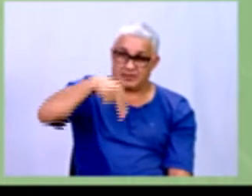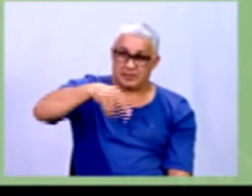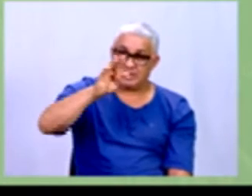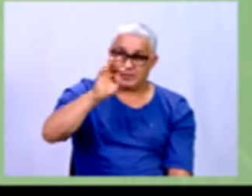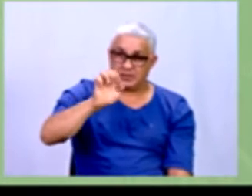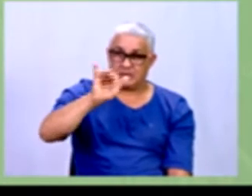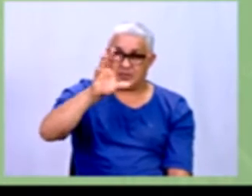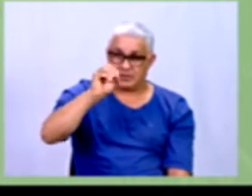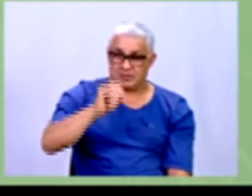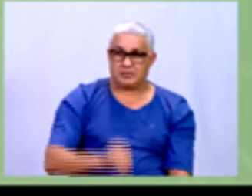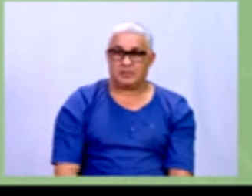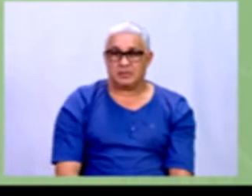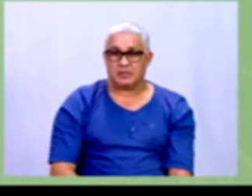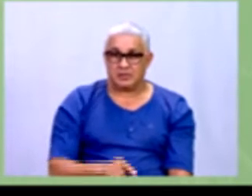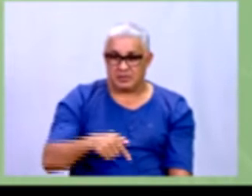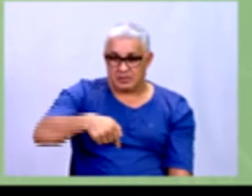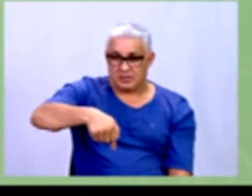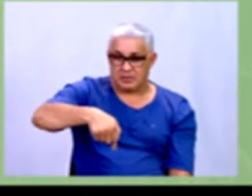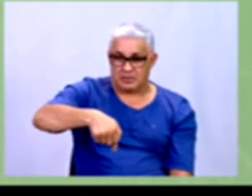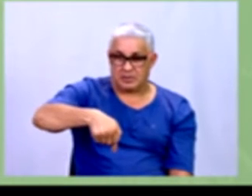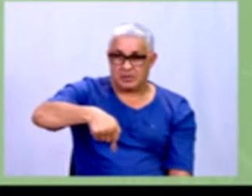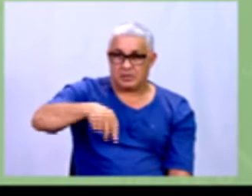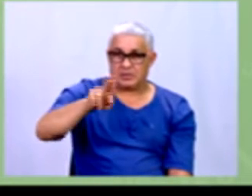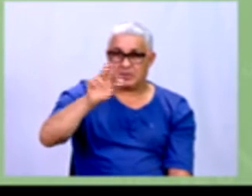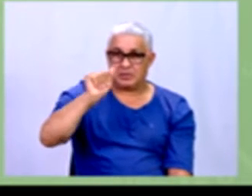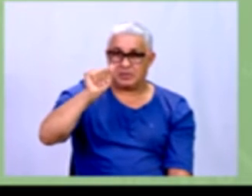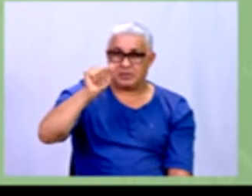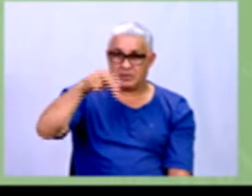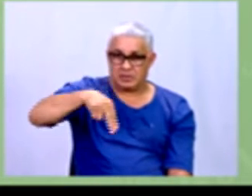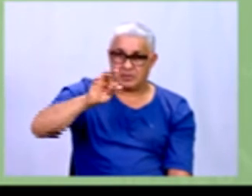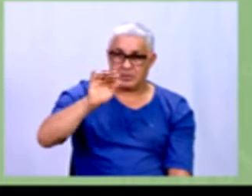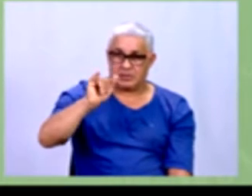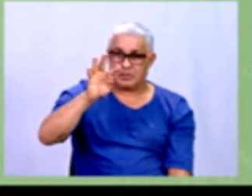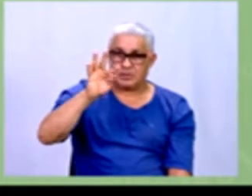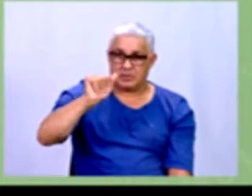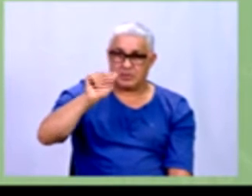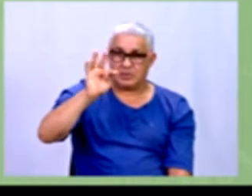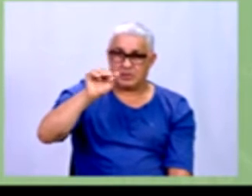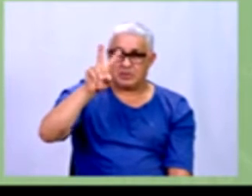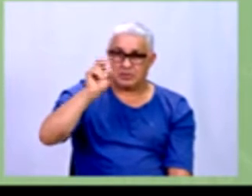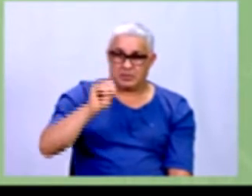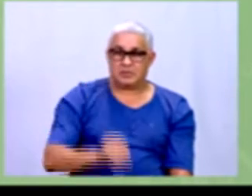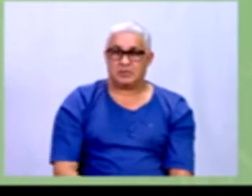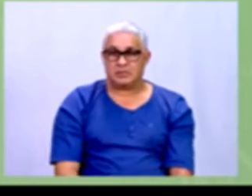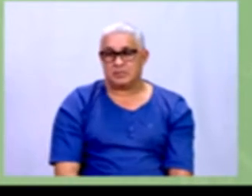inteiro, é quantitativo porque é número. E quando é inteiro, é discreto, tá?